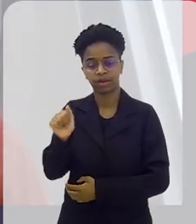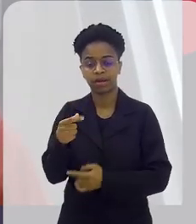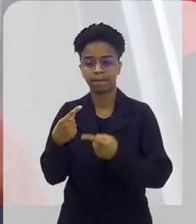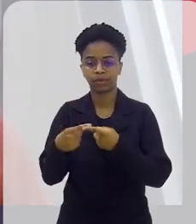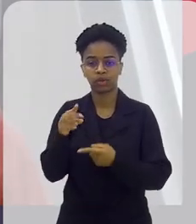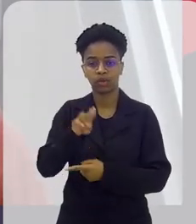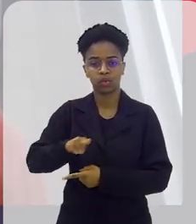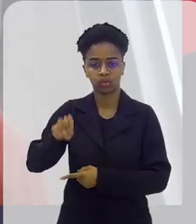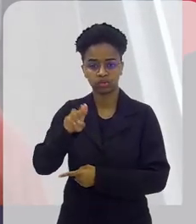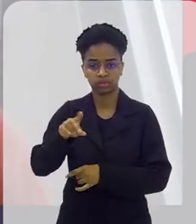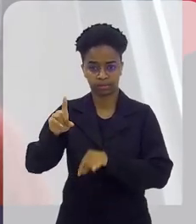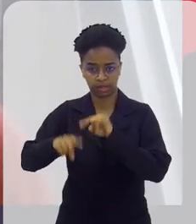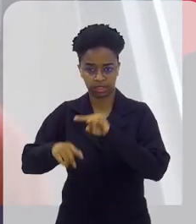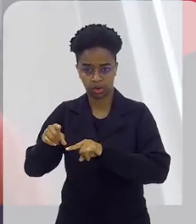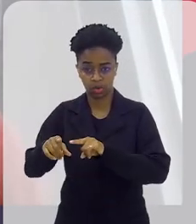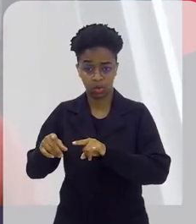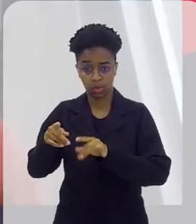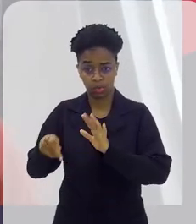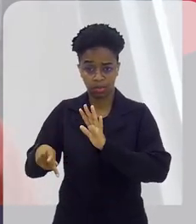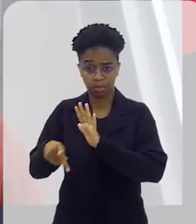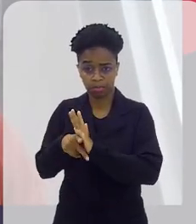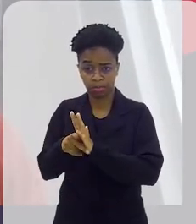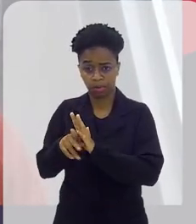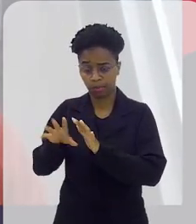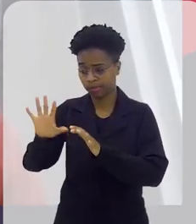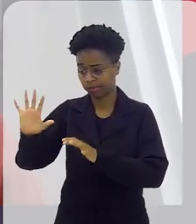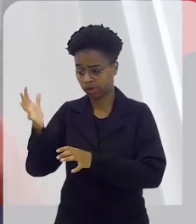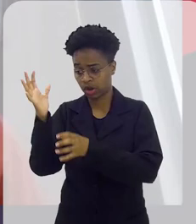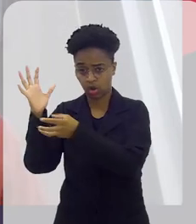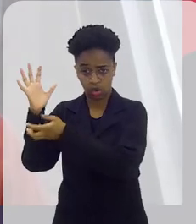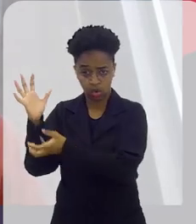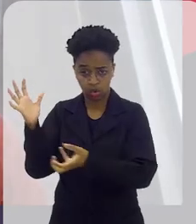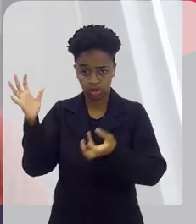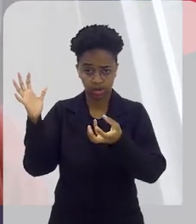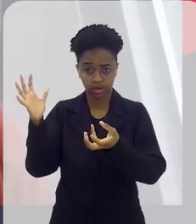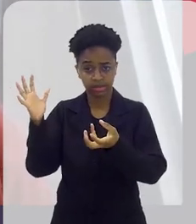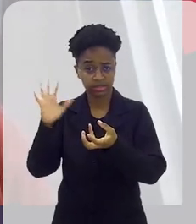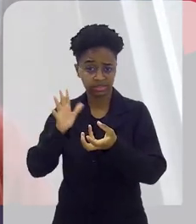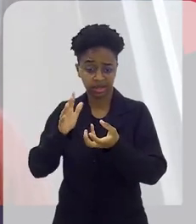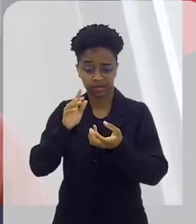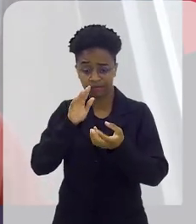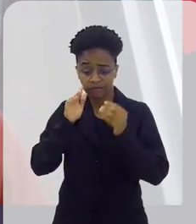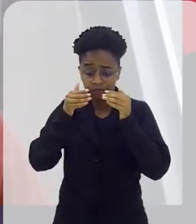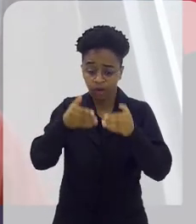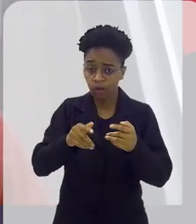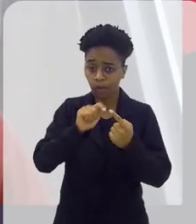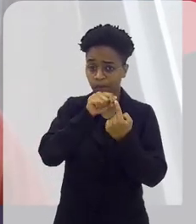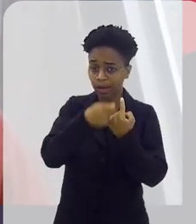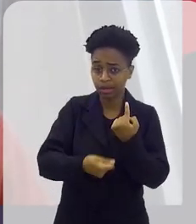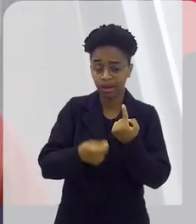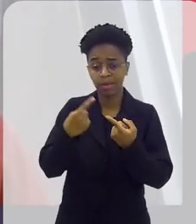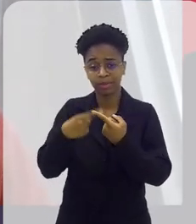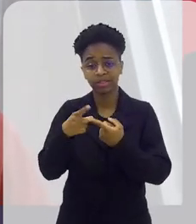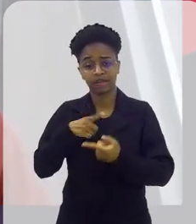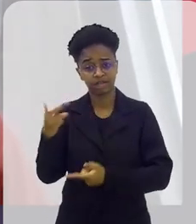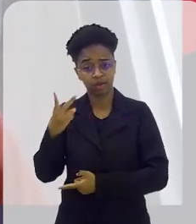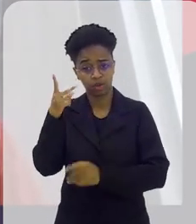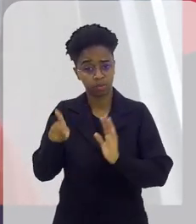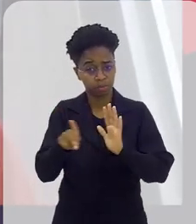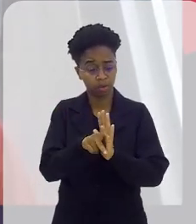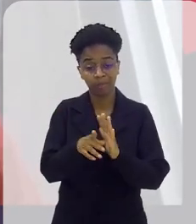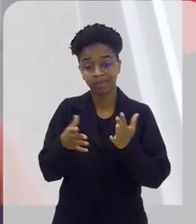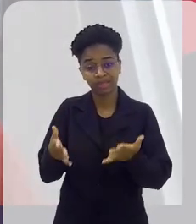toda aquela irrigação da colheita para a bananeira, né? Para o fruto banana, que já tem no mercado estabelecido um valor